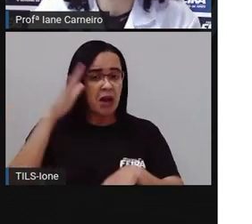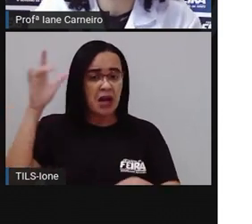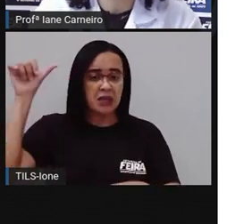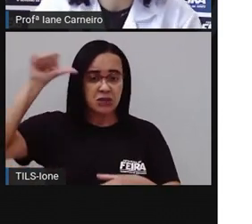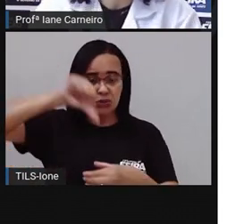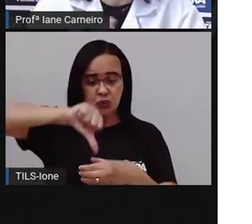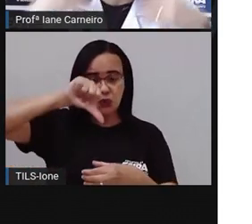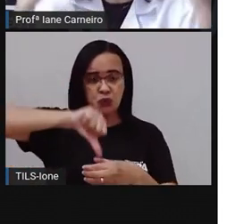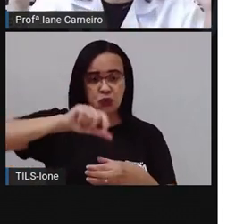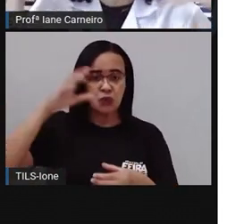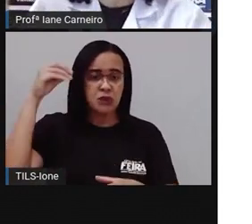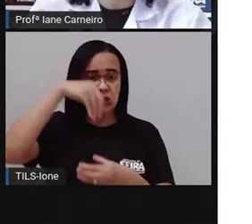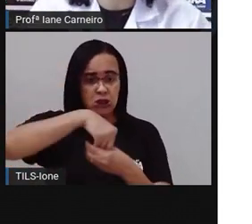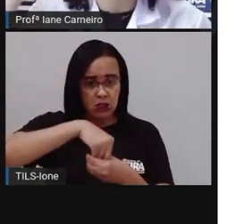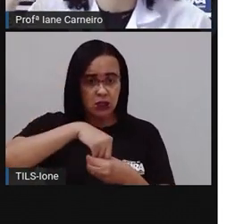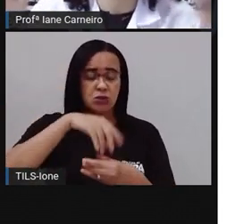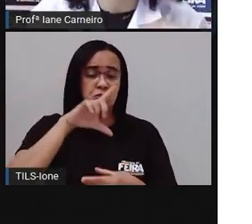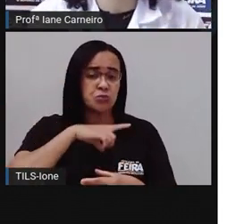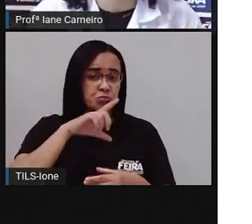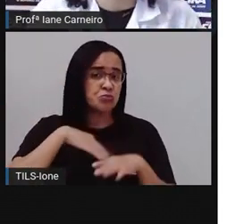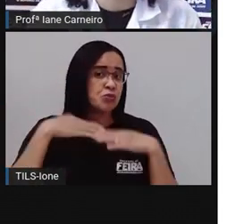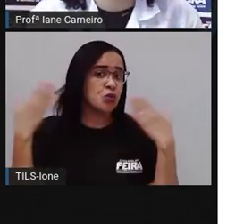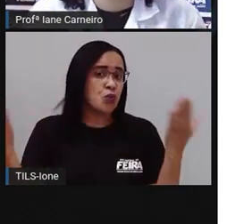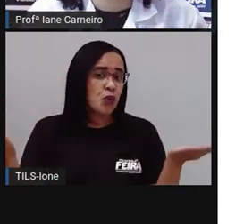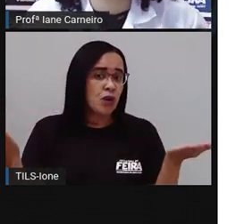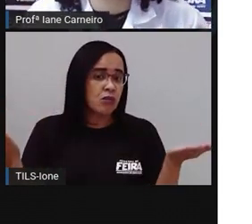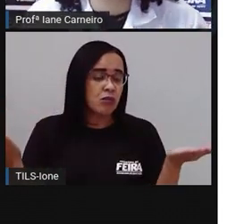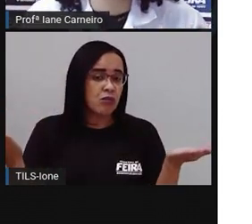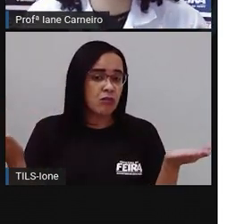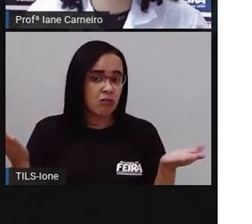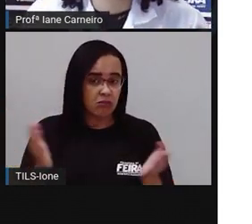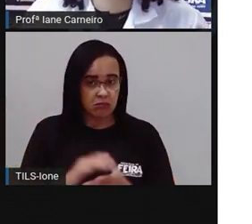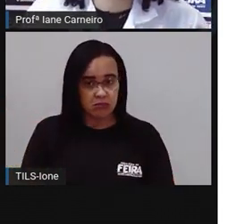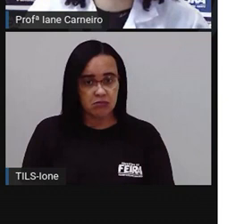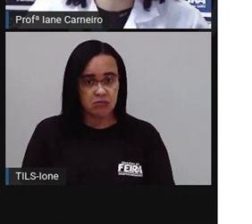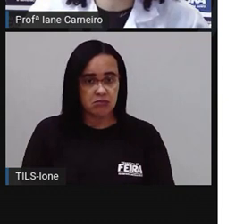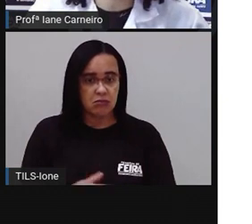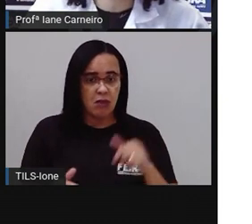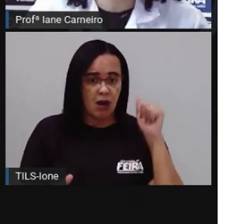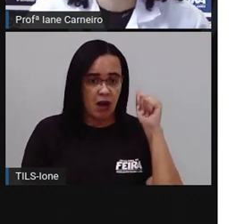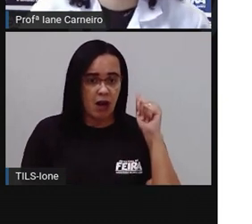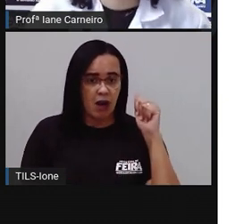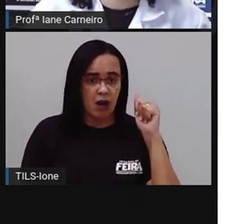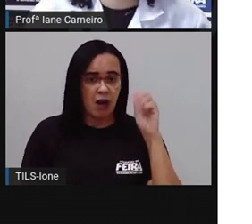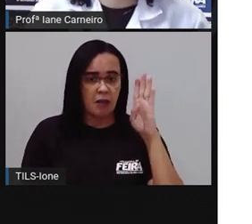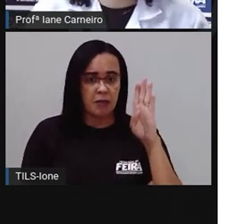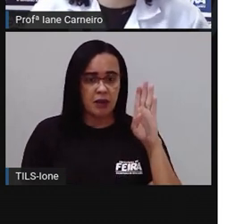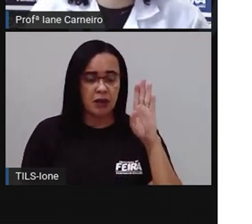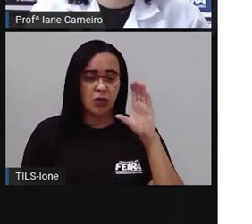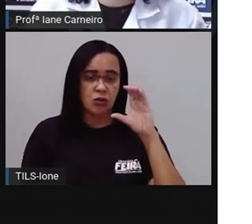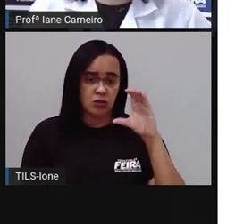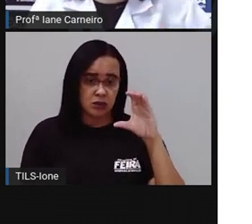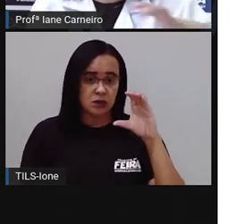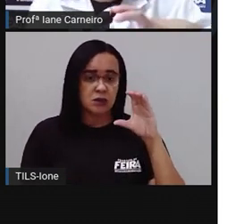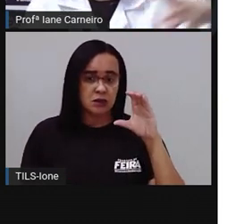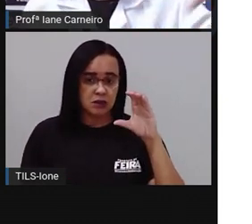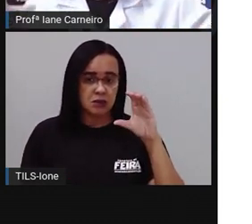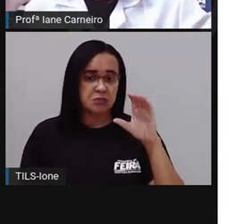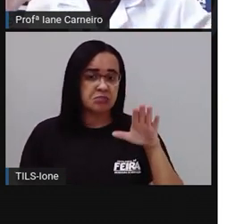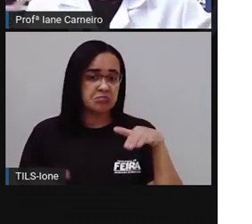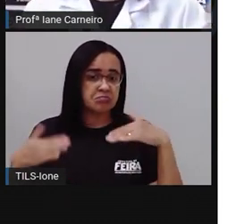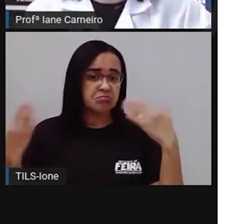líquido? Onde é que tem mais ml, né? É no suquinho, no refrigerante, na